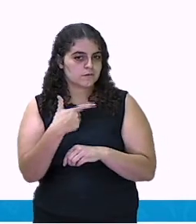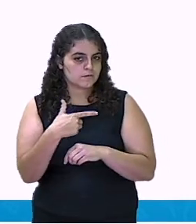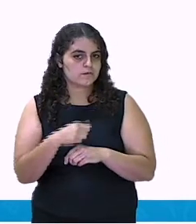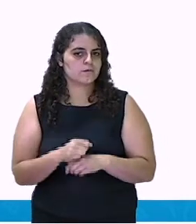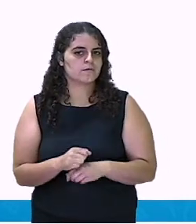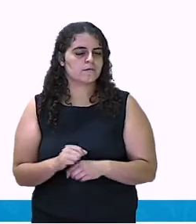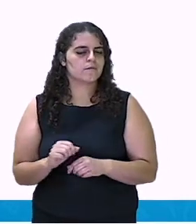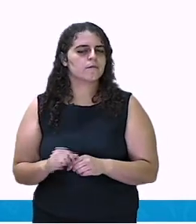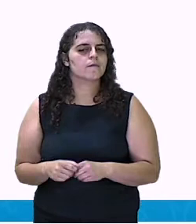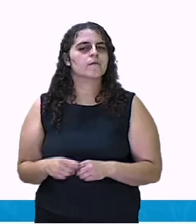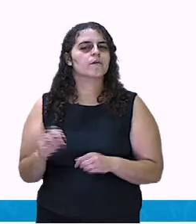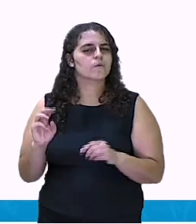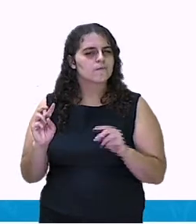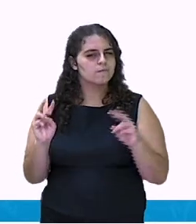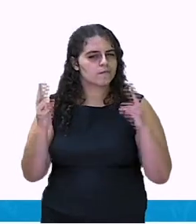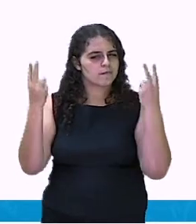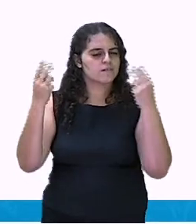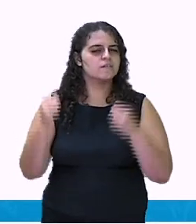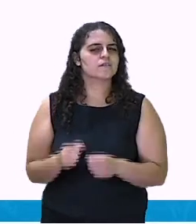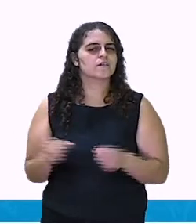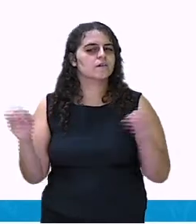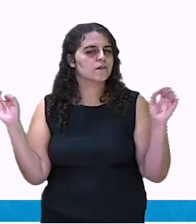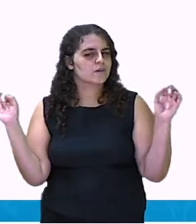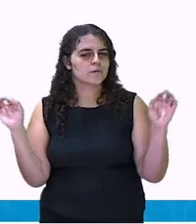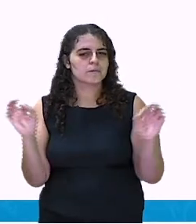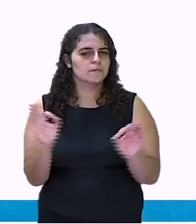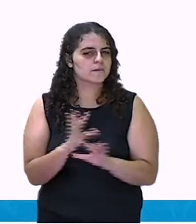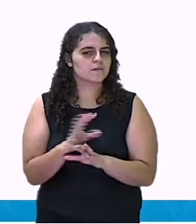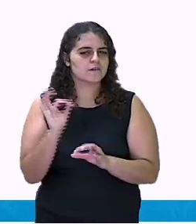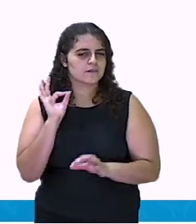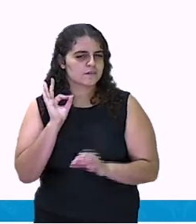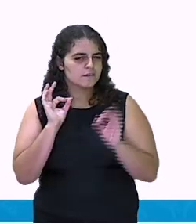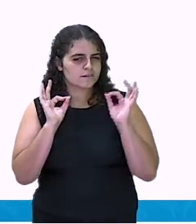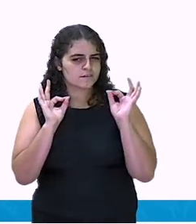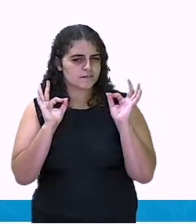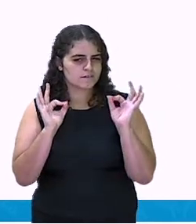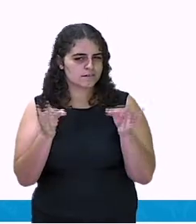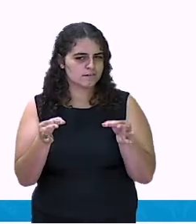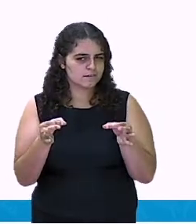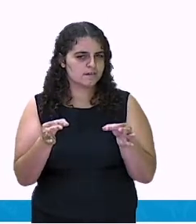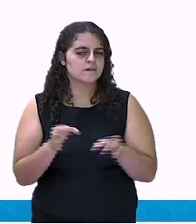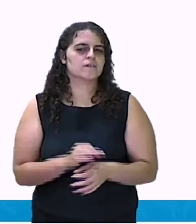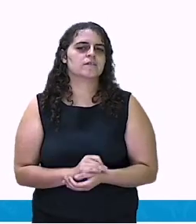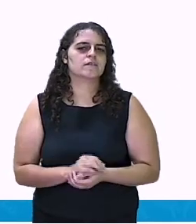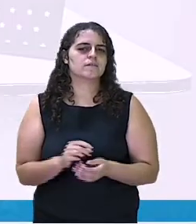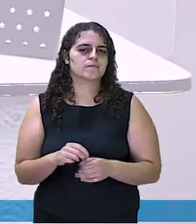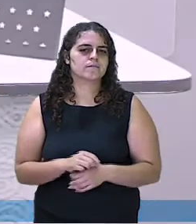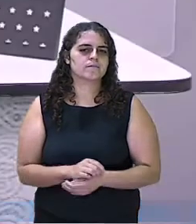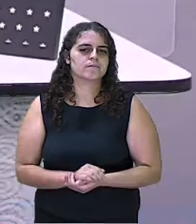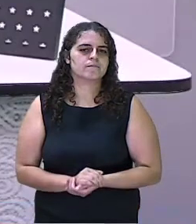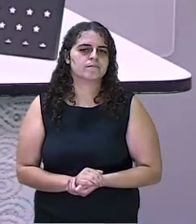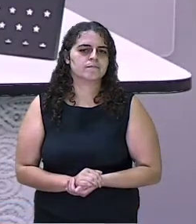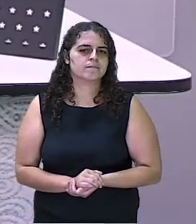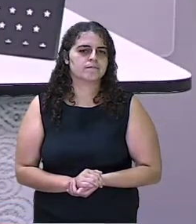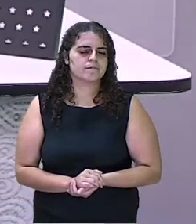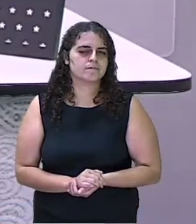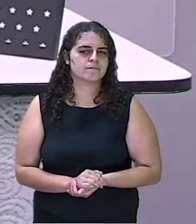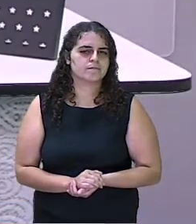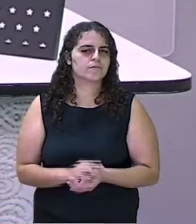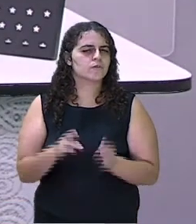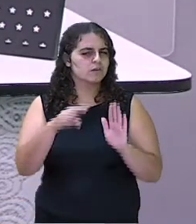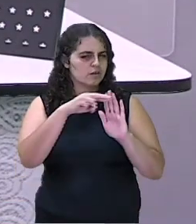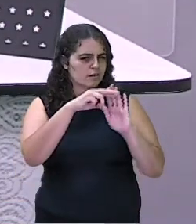Ganha quem completar a amarelinha acertando a pedrinha em cada casa. Outra